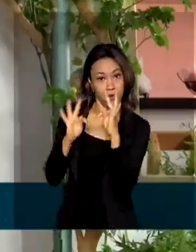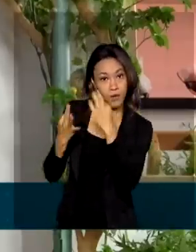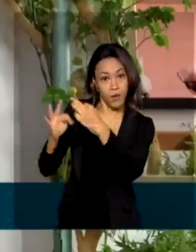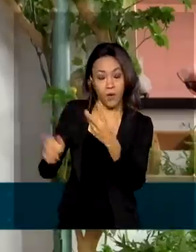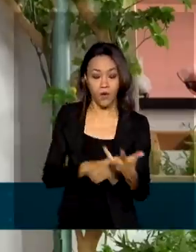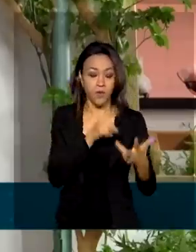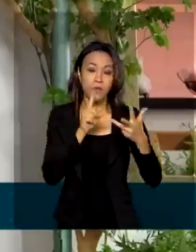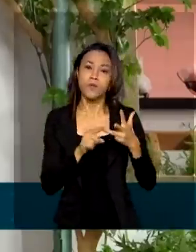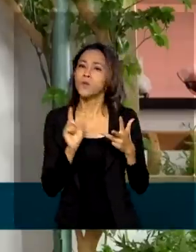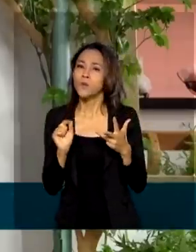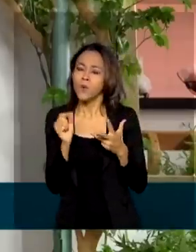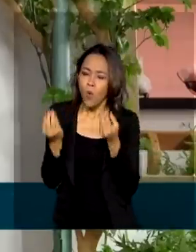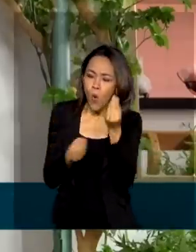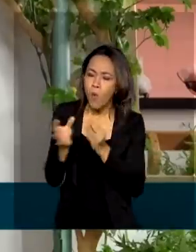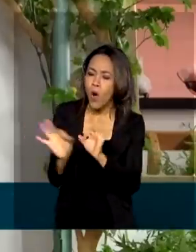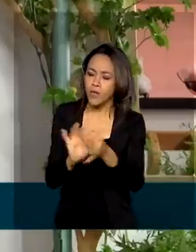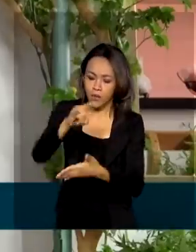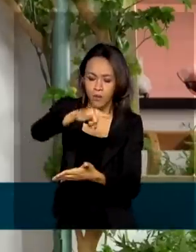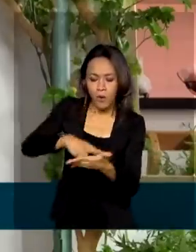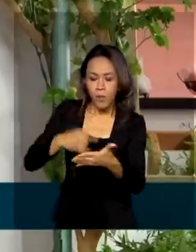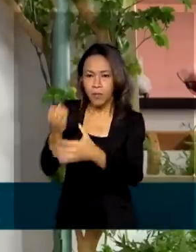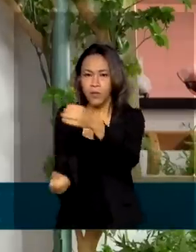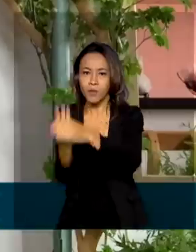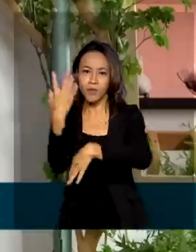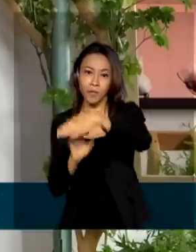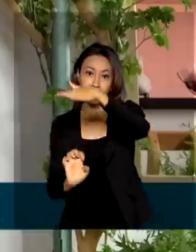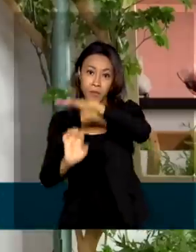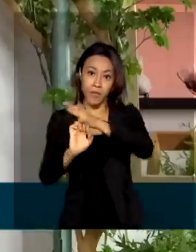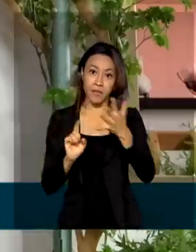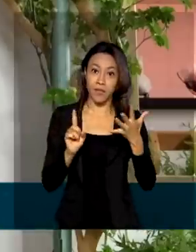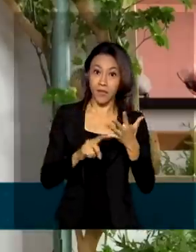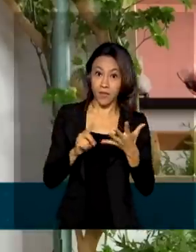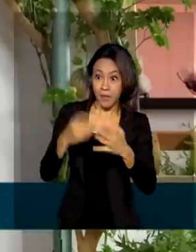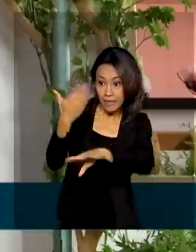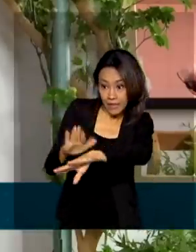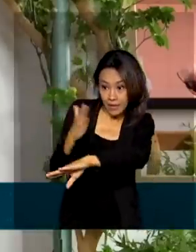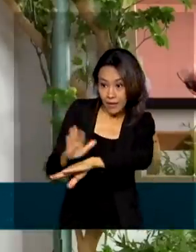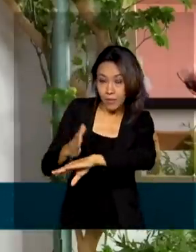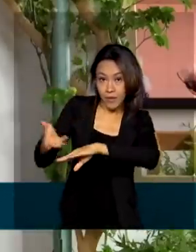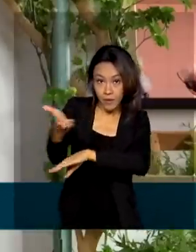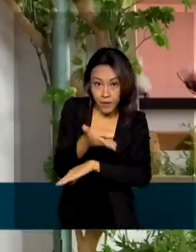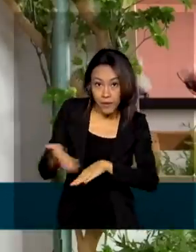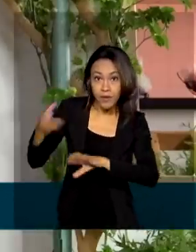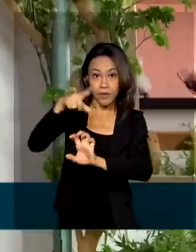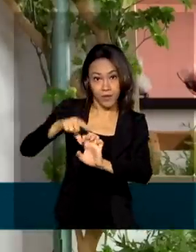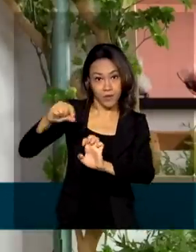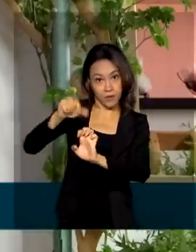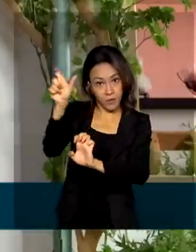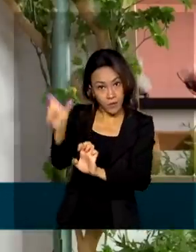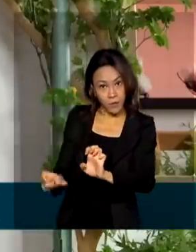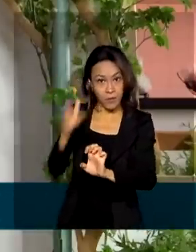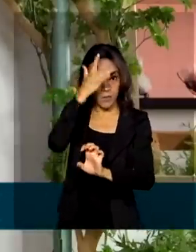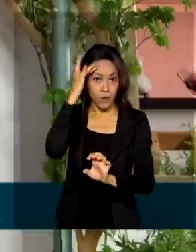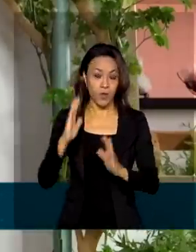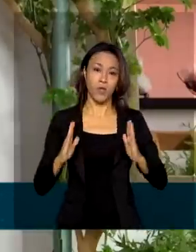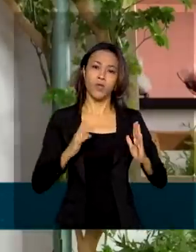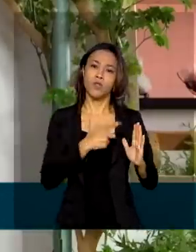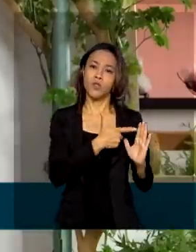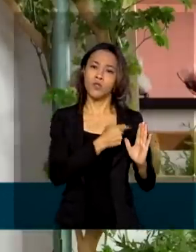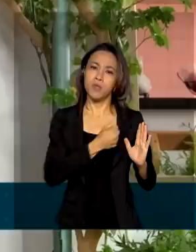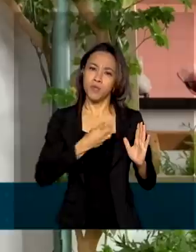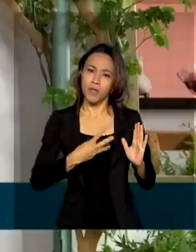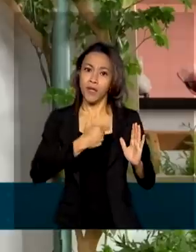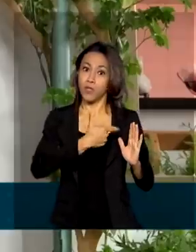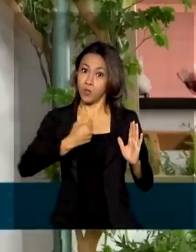apoio para a formalização do negócio e qualificação de empreendedores. De 2013 a 2020, mais de 2